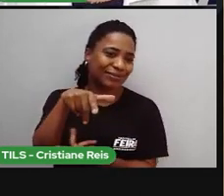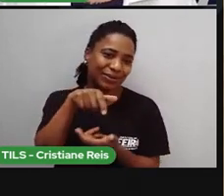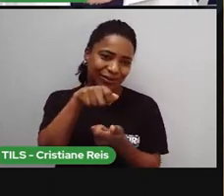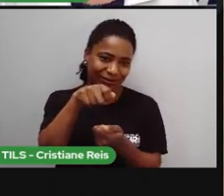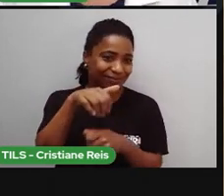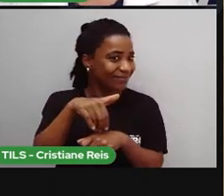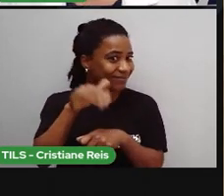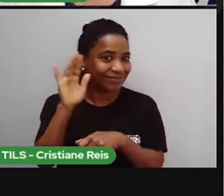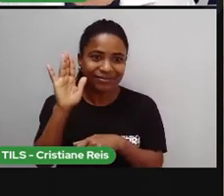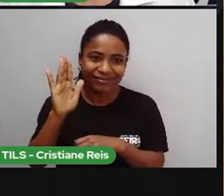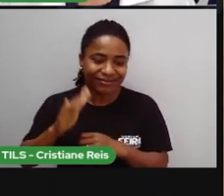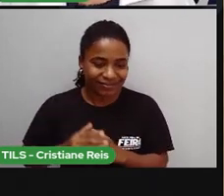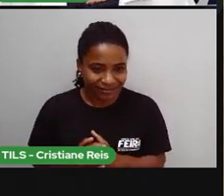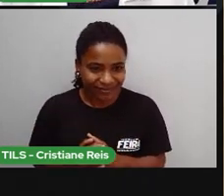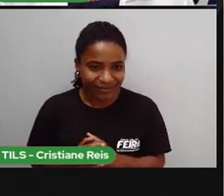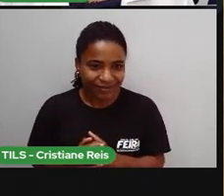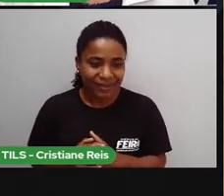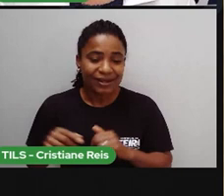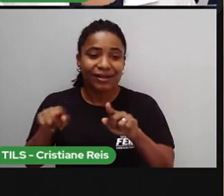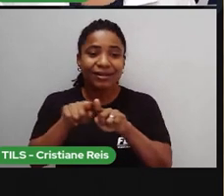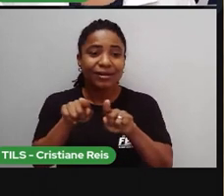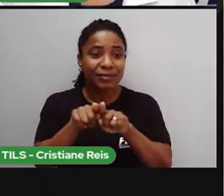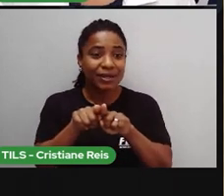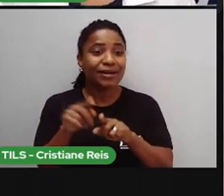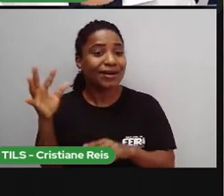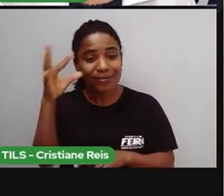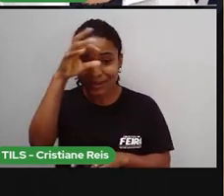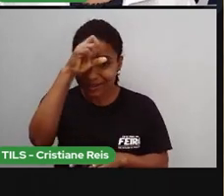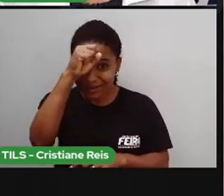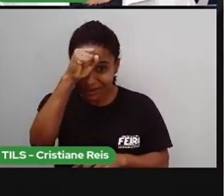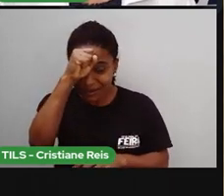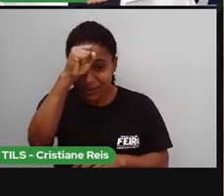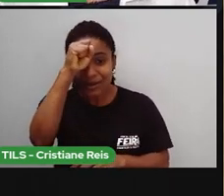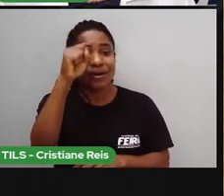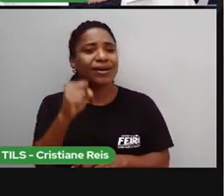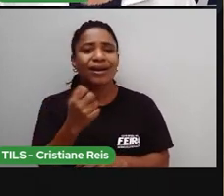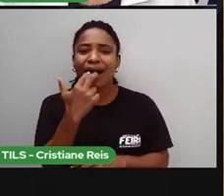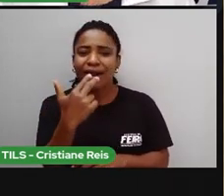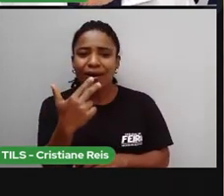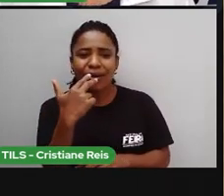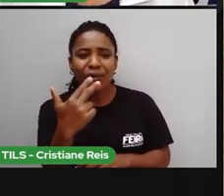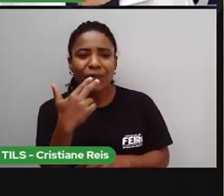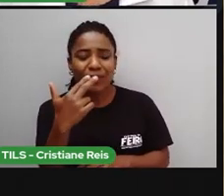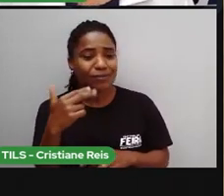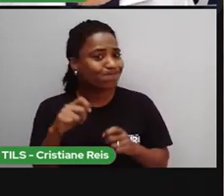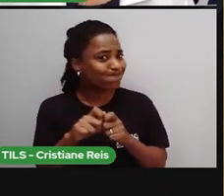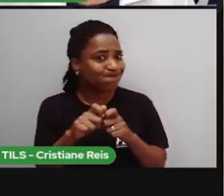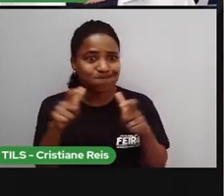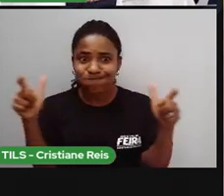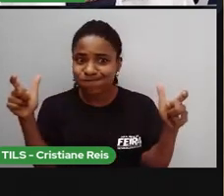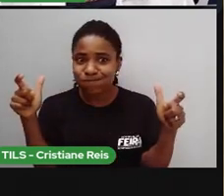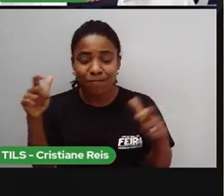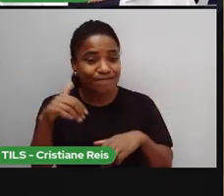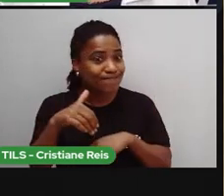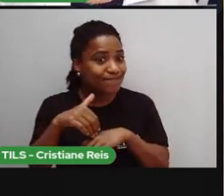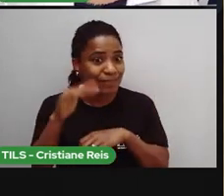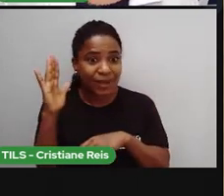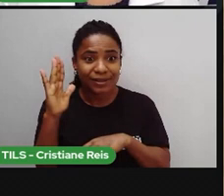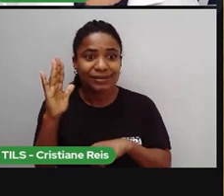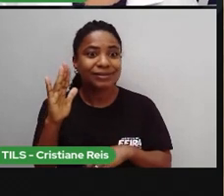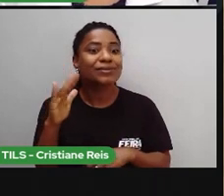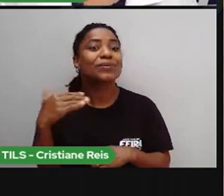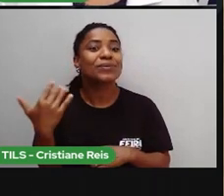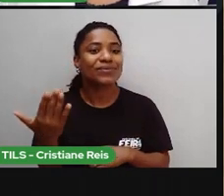que a língua mais falada no mundo é o mandarim, idioma do povo chinês. Já o